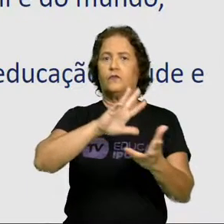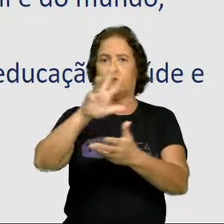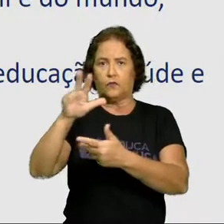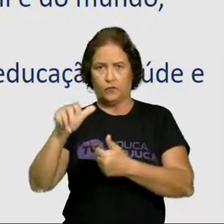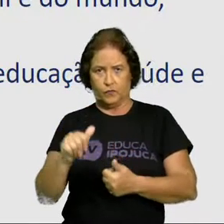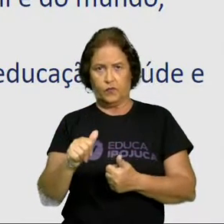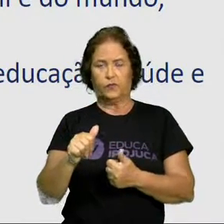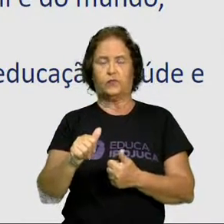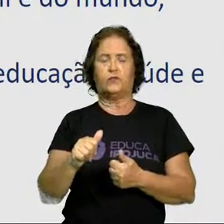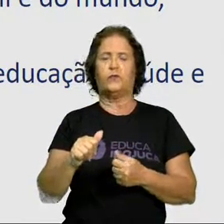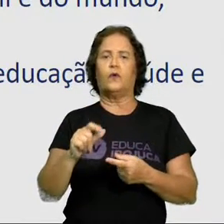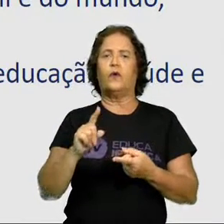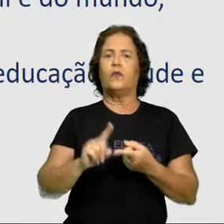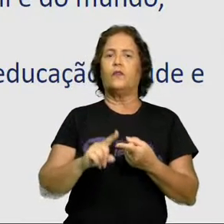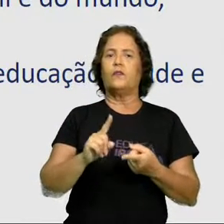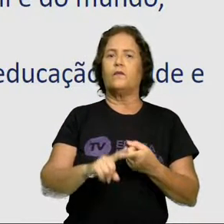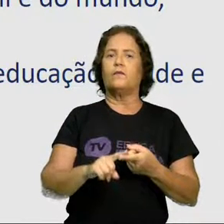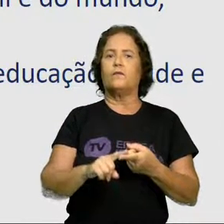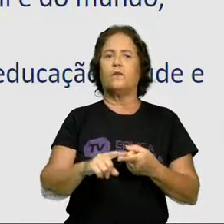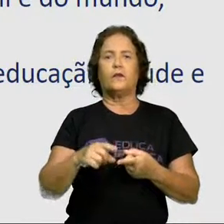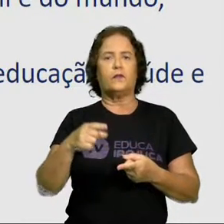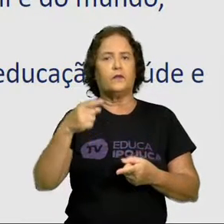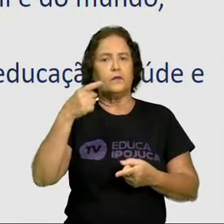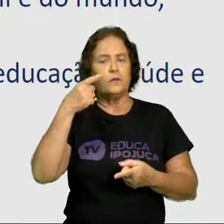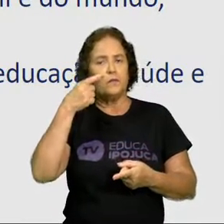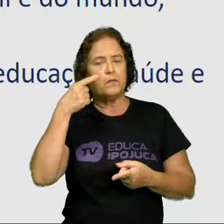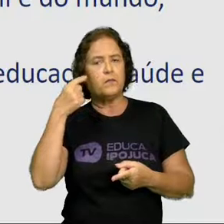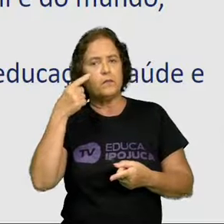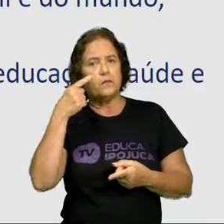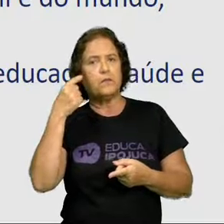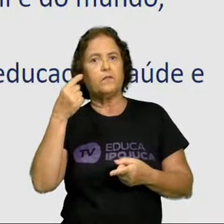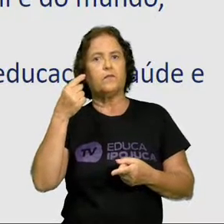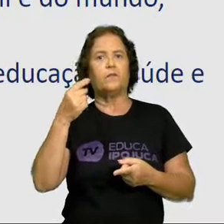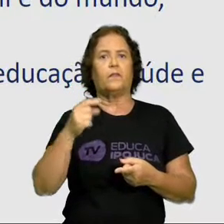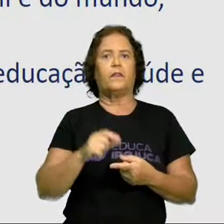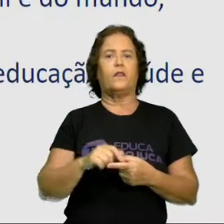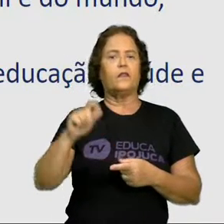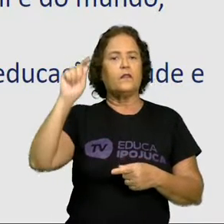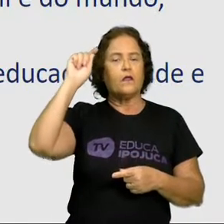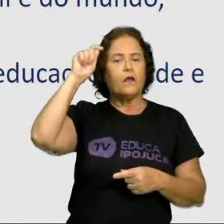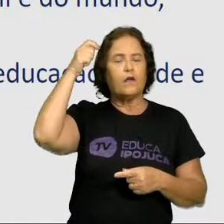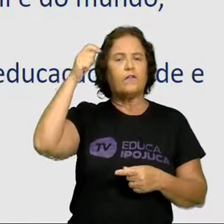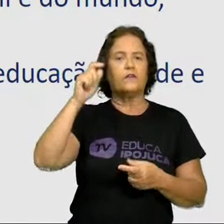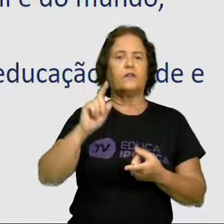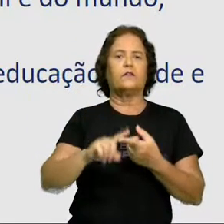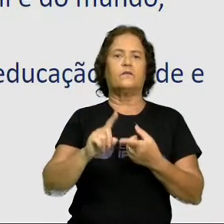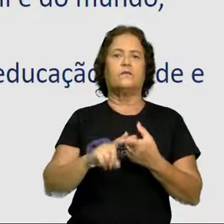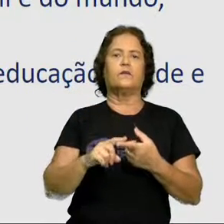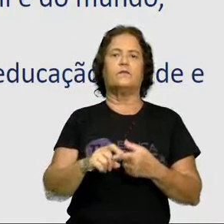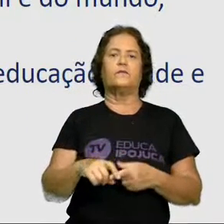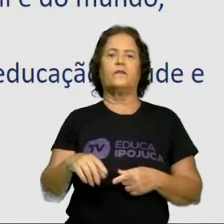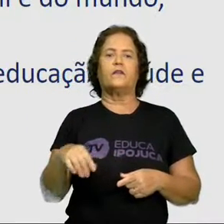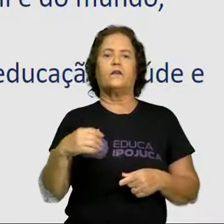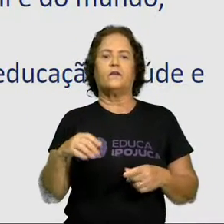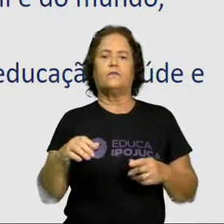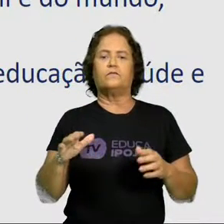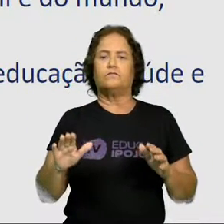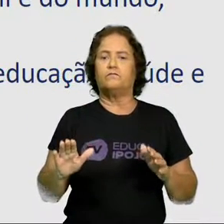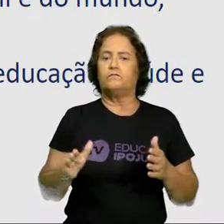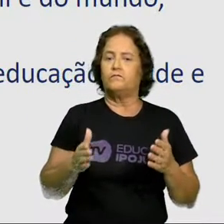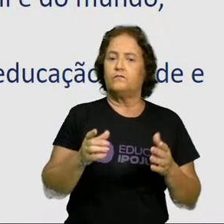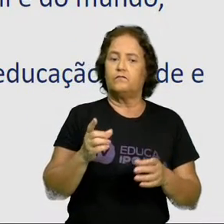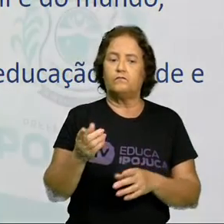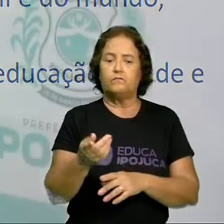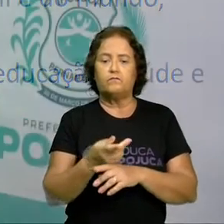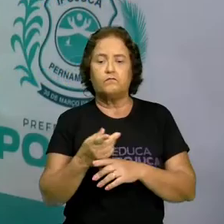indígena e africana. Explorar o espaço existente na sua comunidade para o lazer,